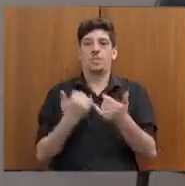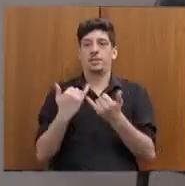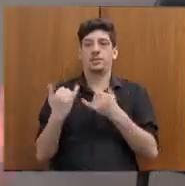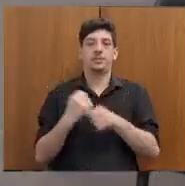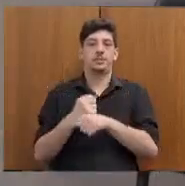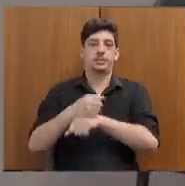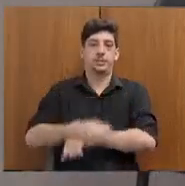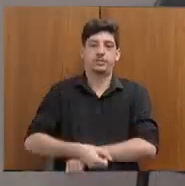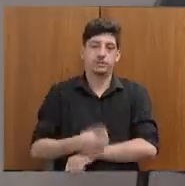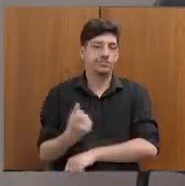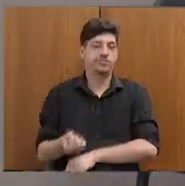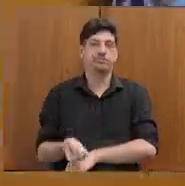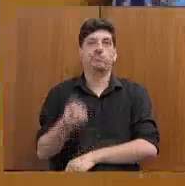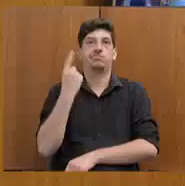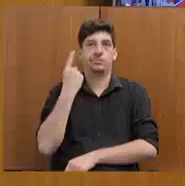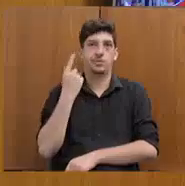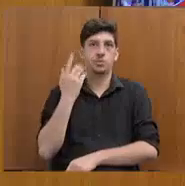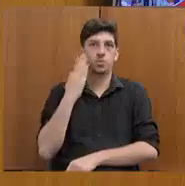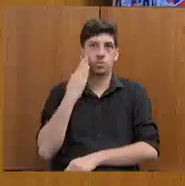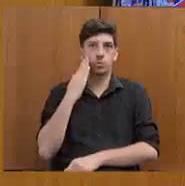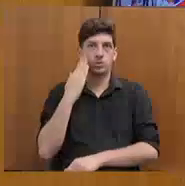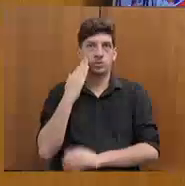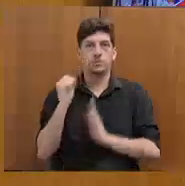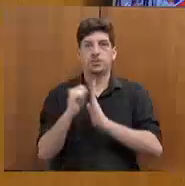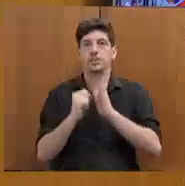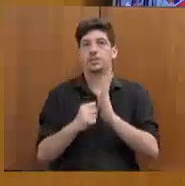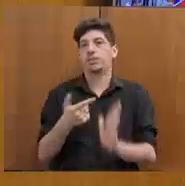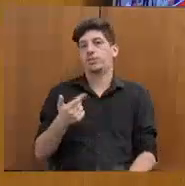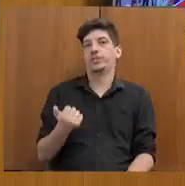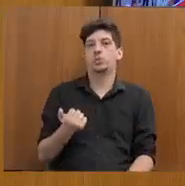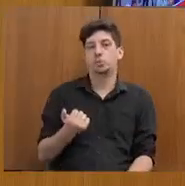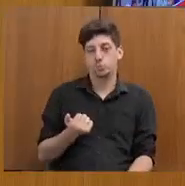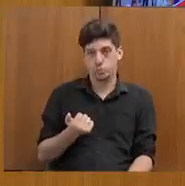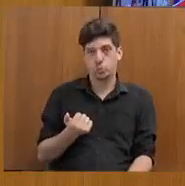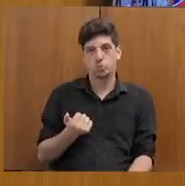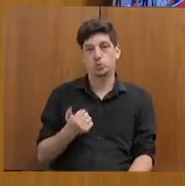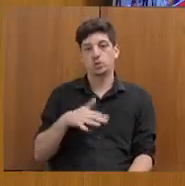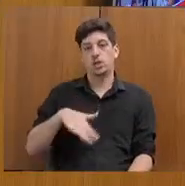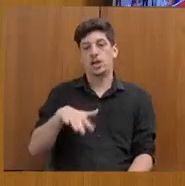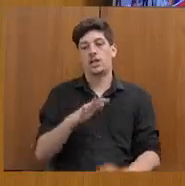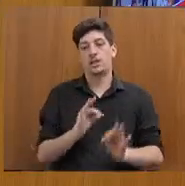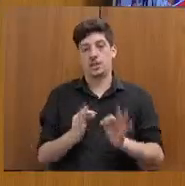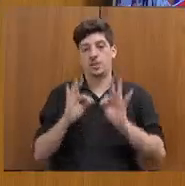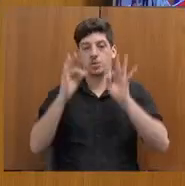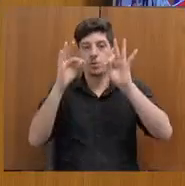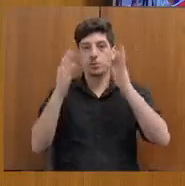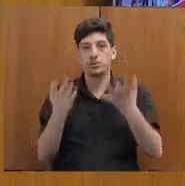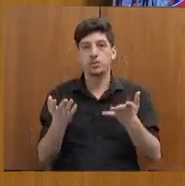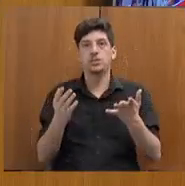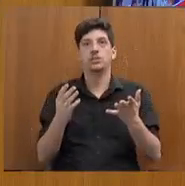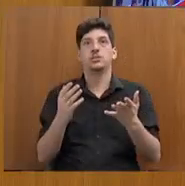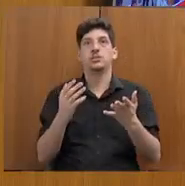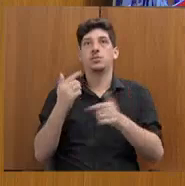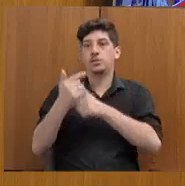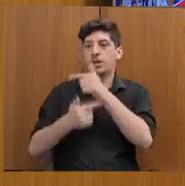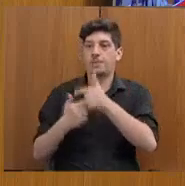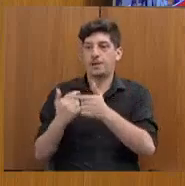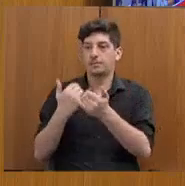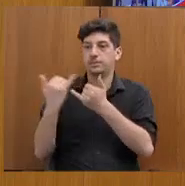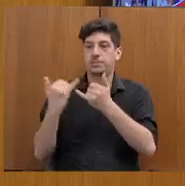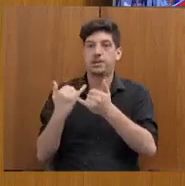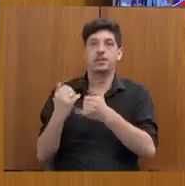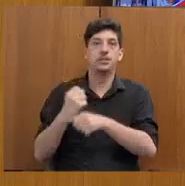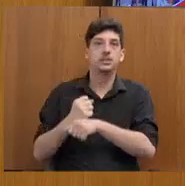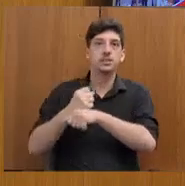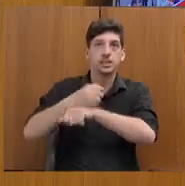nesse século, como nós estamos na questão digital, ter trabalho tipo escravo ainda braçal. Então, para nós,